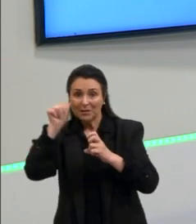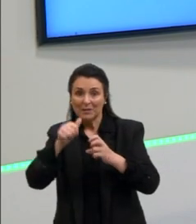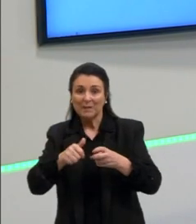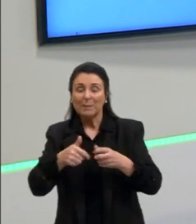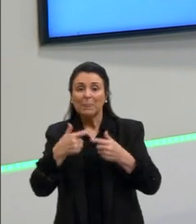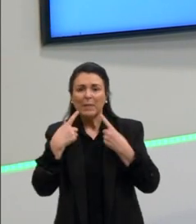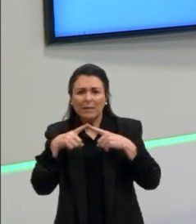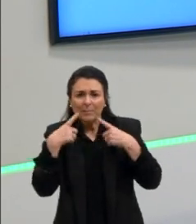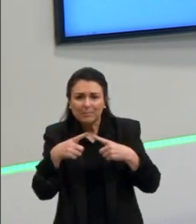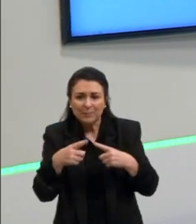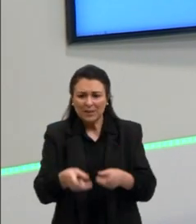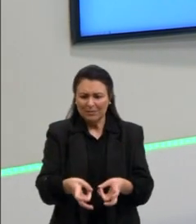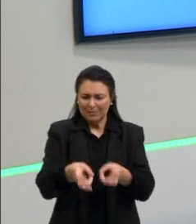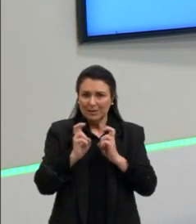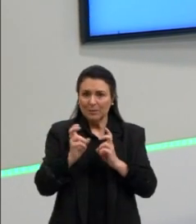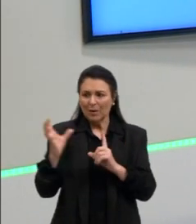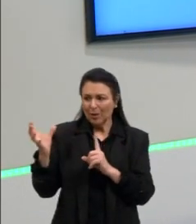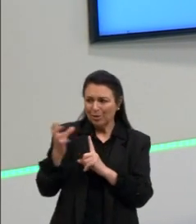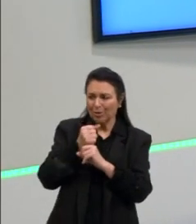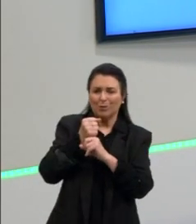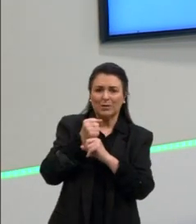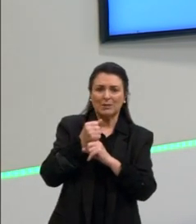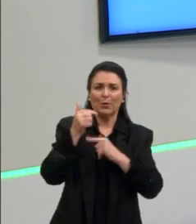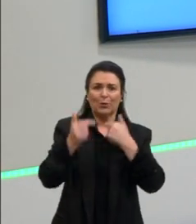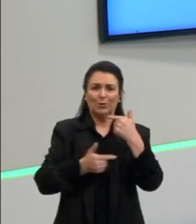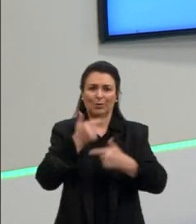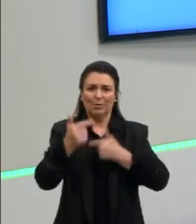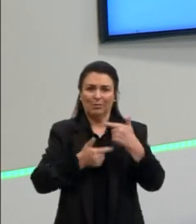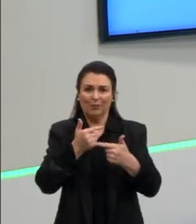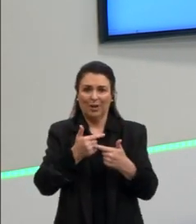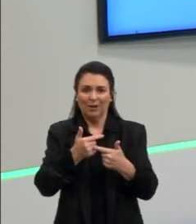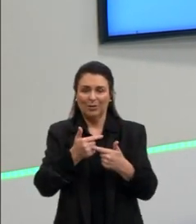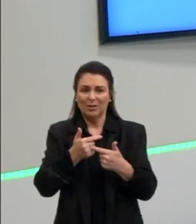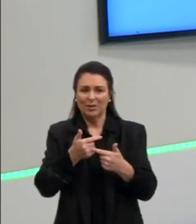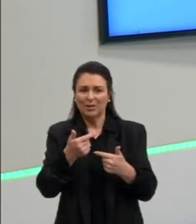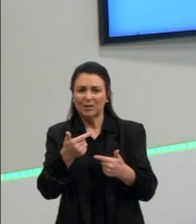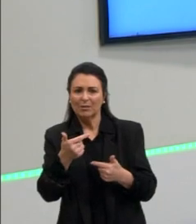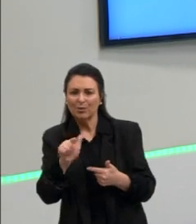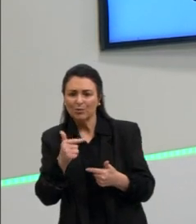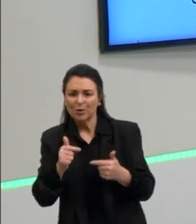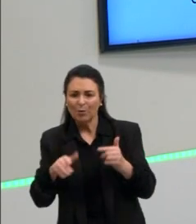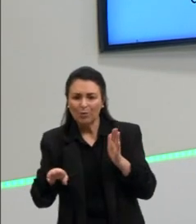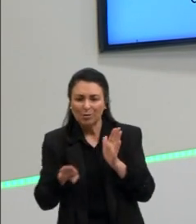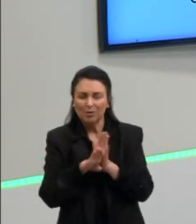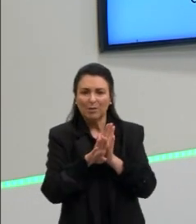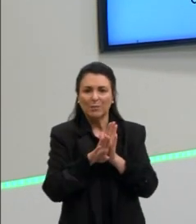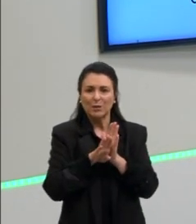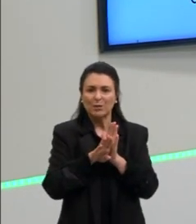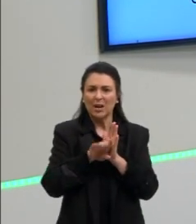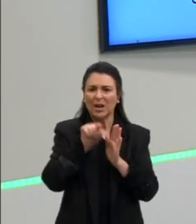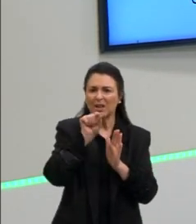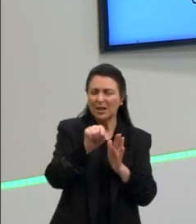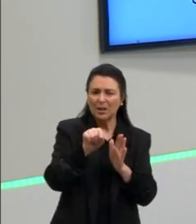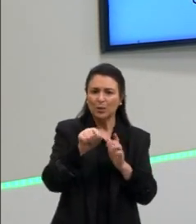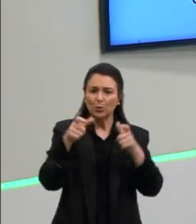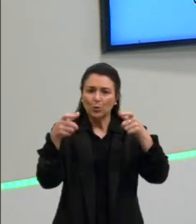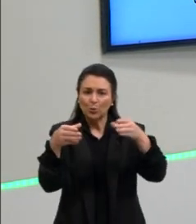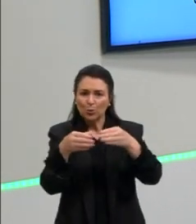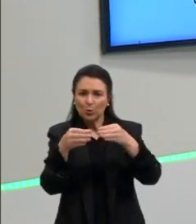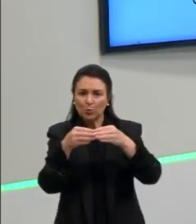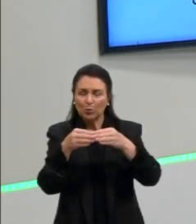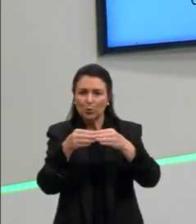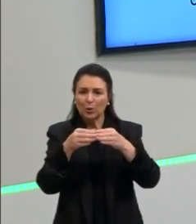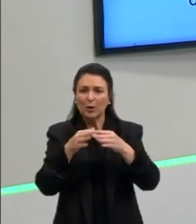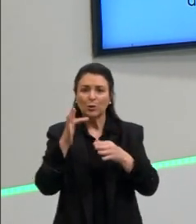a dominação do trabalho que elas sofriam, e que elas não se limitavam a pensar aquilo que a nobreza, que os senhores feudais,